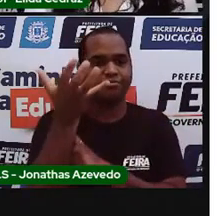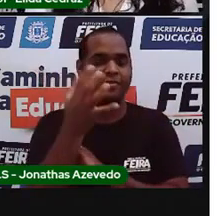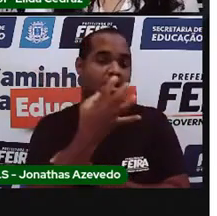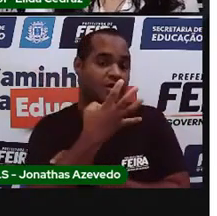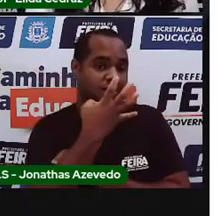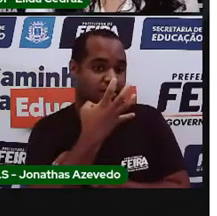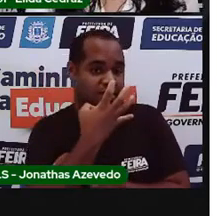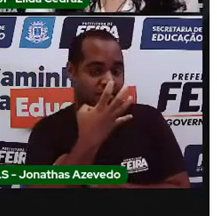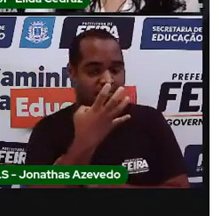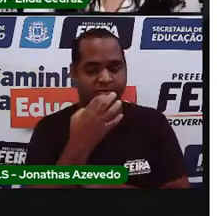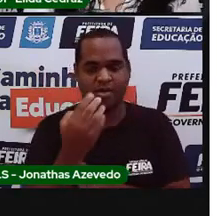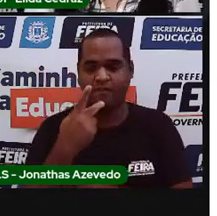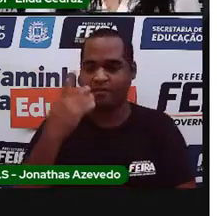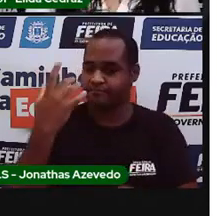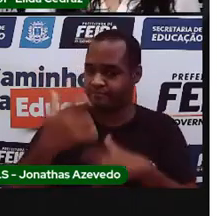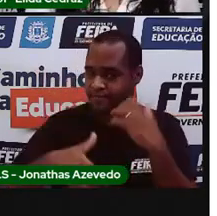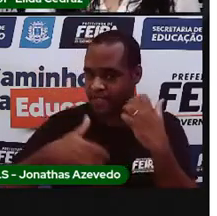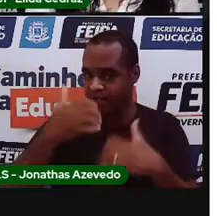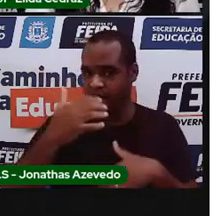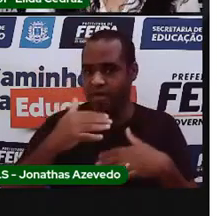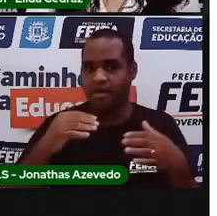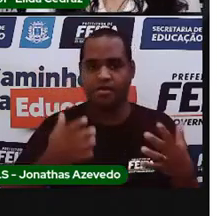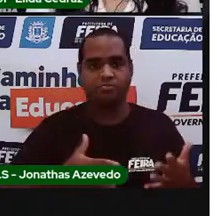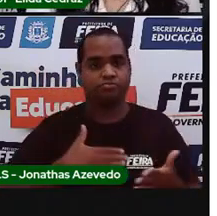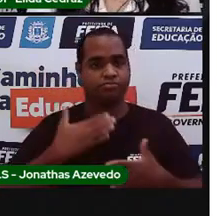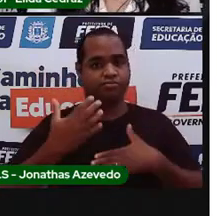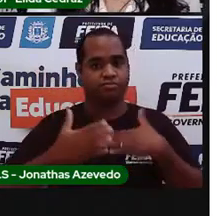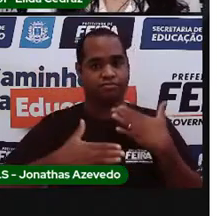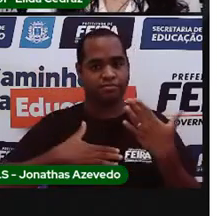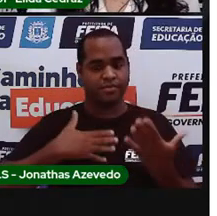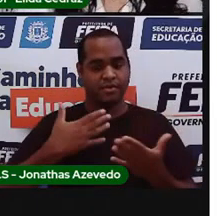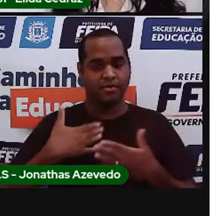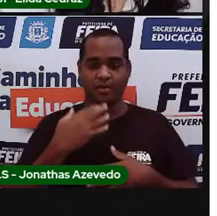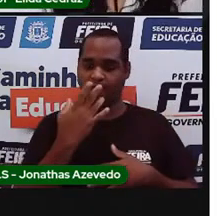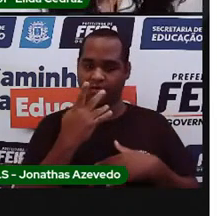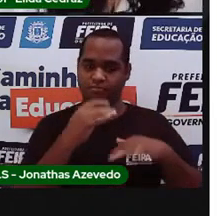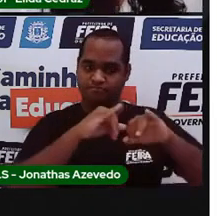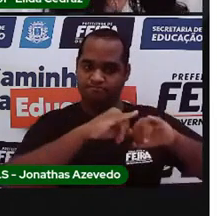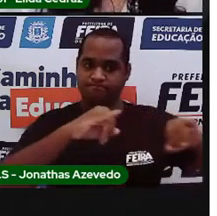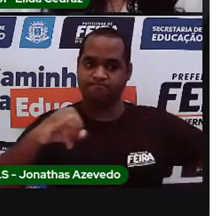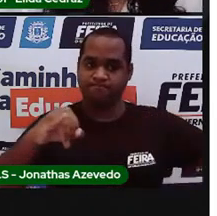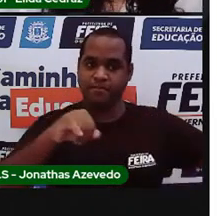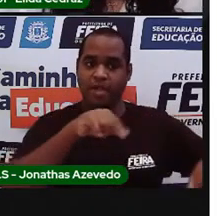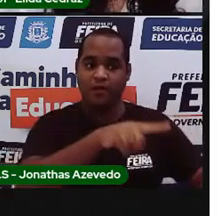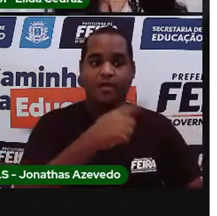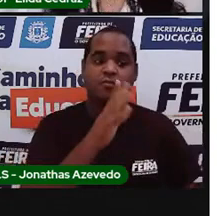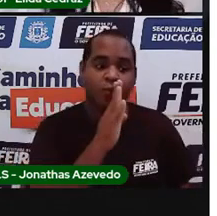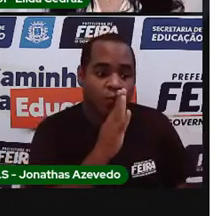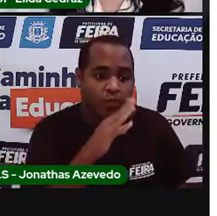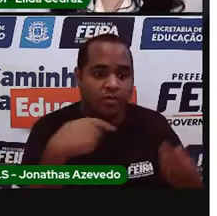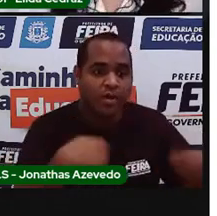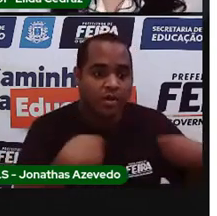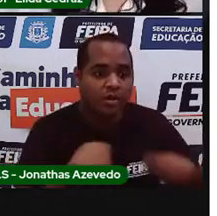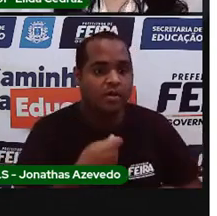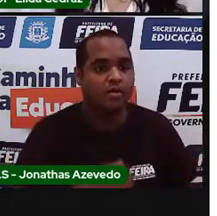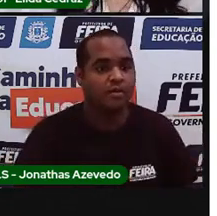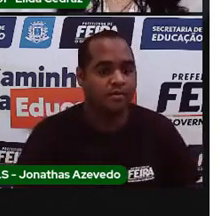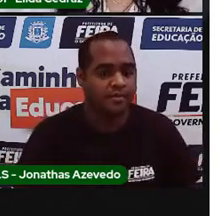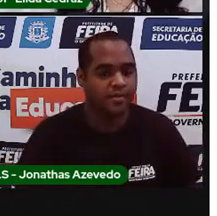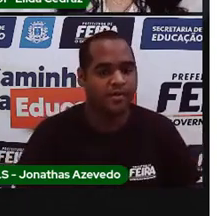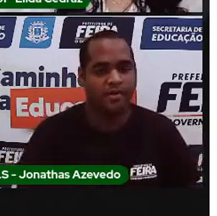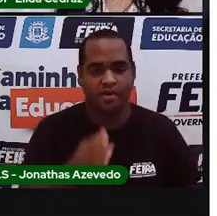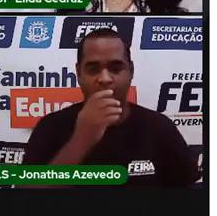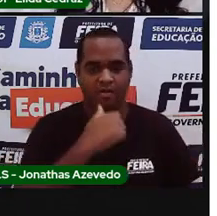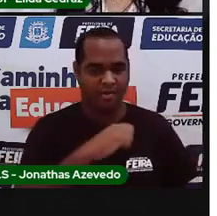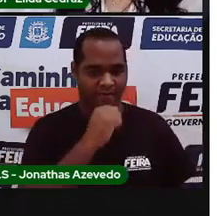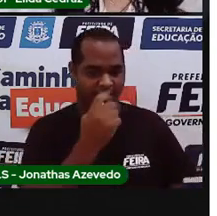Admirando, exclamando, assustando, advertindo. Fica quieto, menino! Quando a